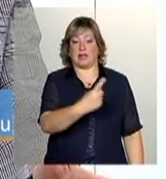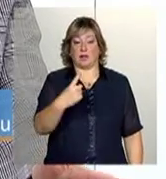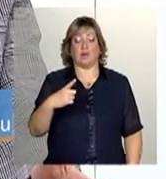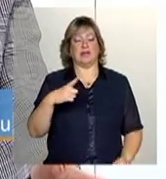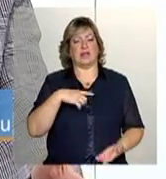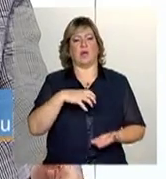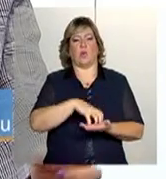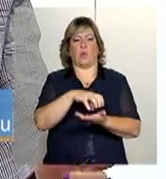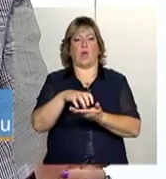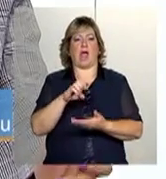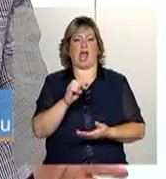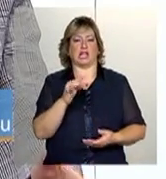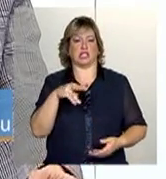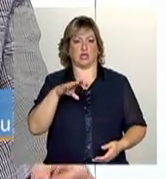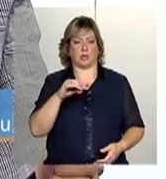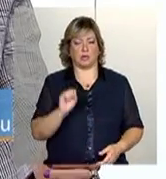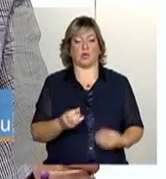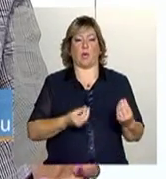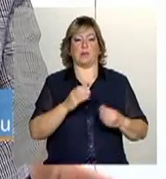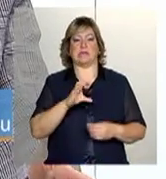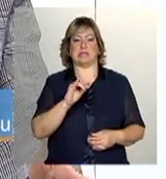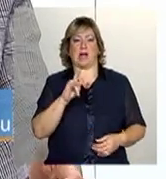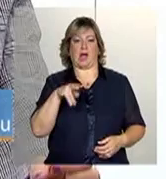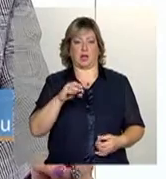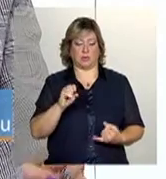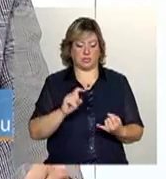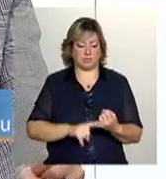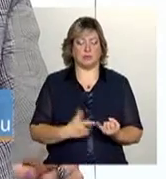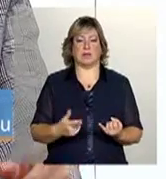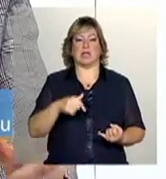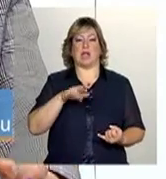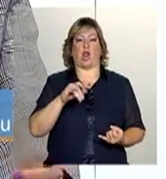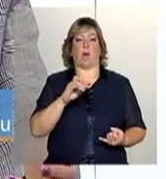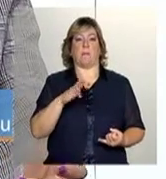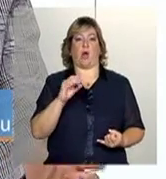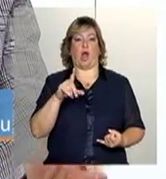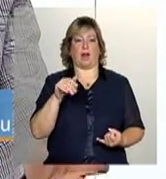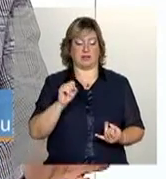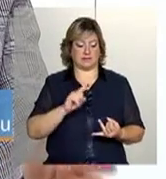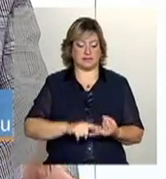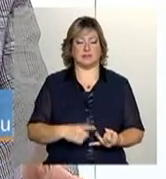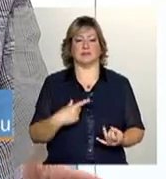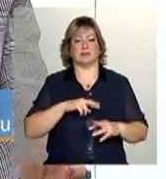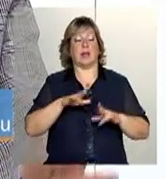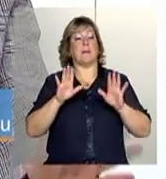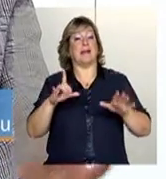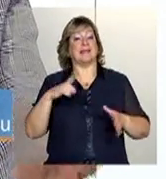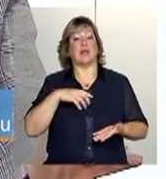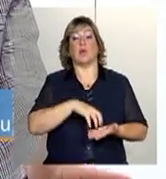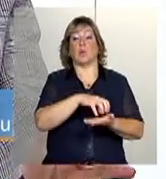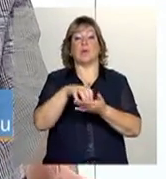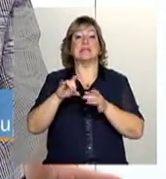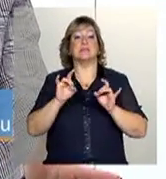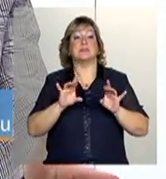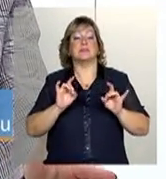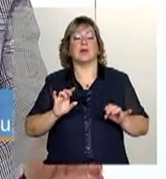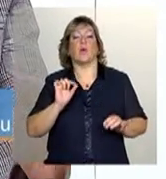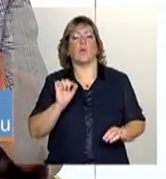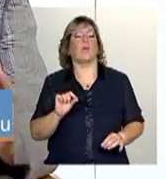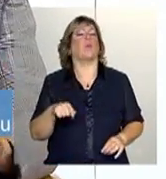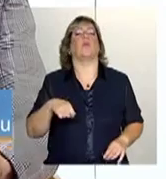etnicamente diferenciados, como os ciganos, os quilombolas, mas também nós temos grupos que estão em situação específica. O que a gente chama de situação